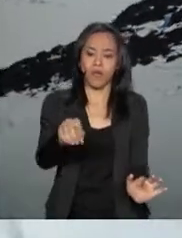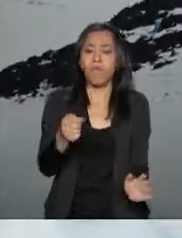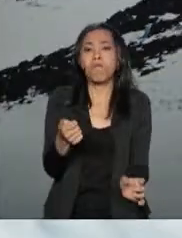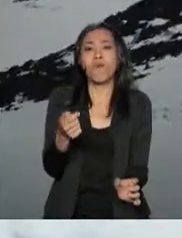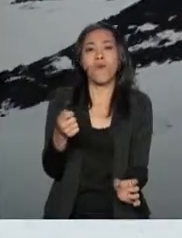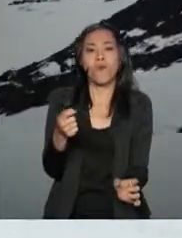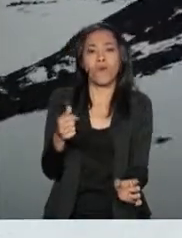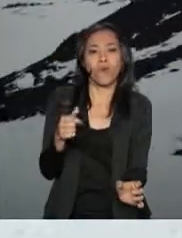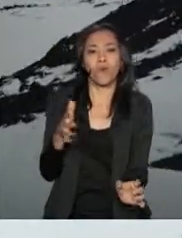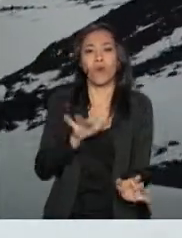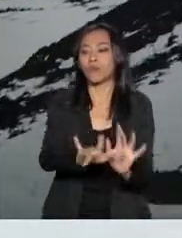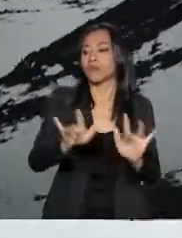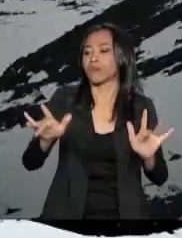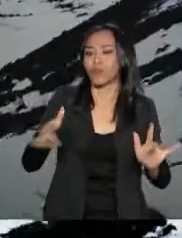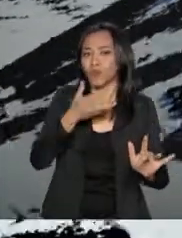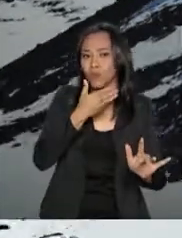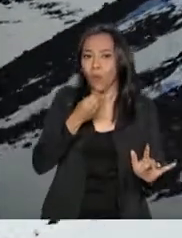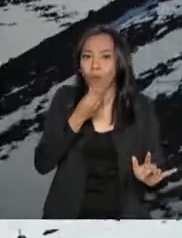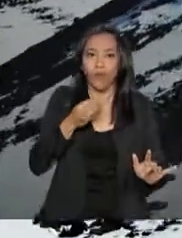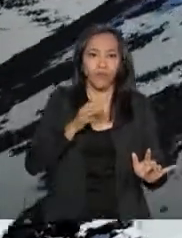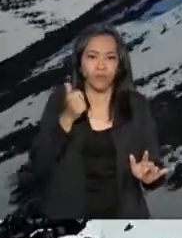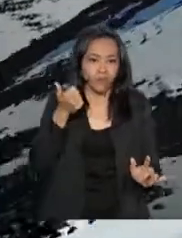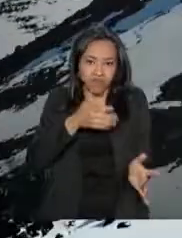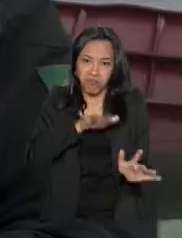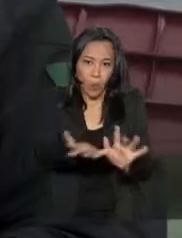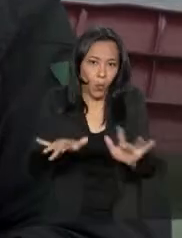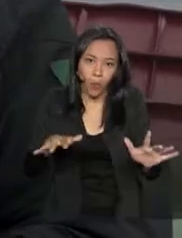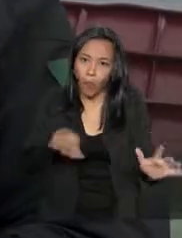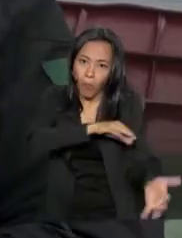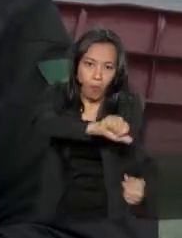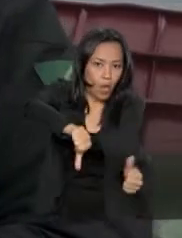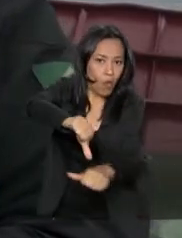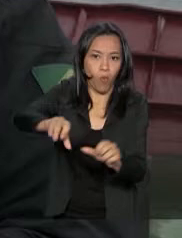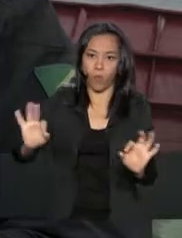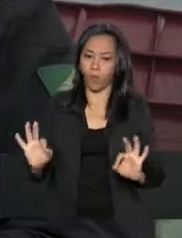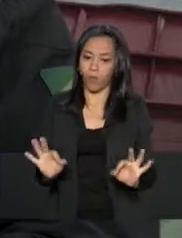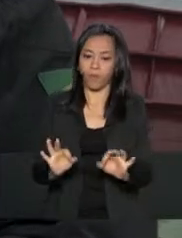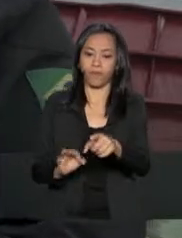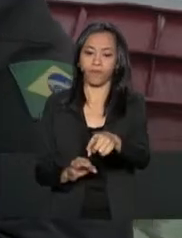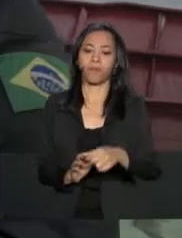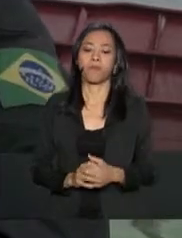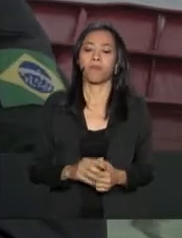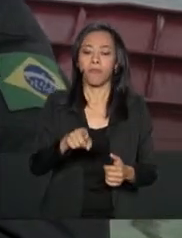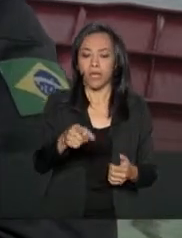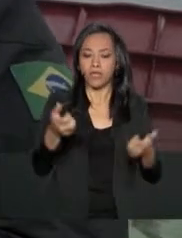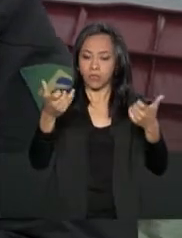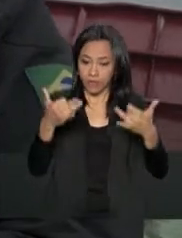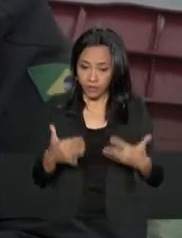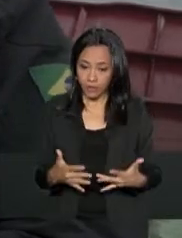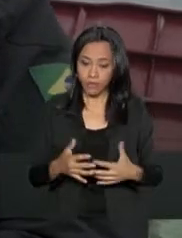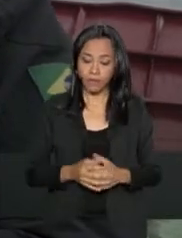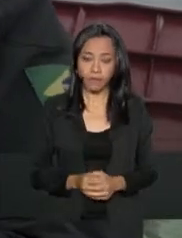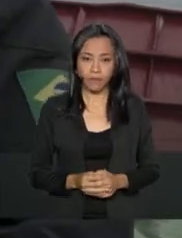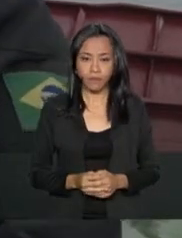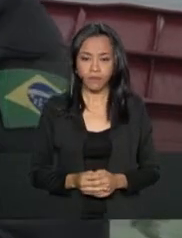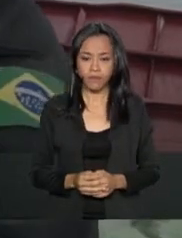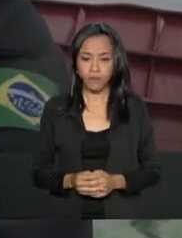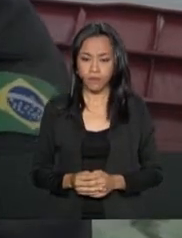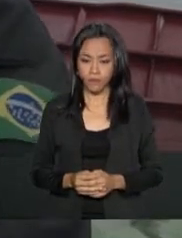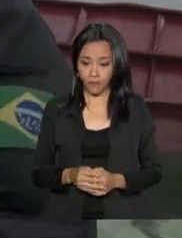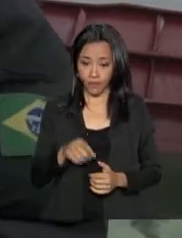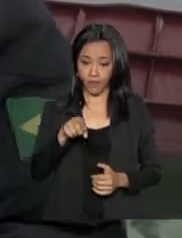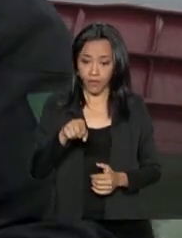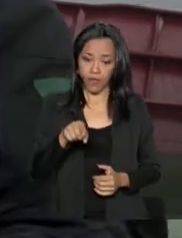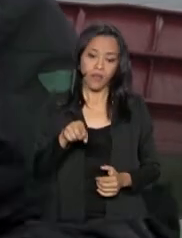pelo homem e bastante sensível. É reconhecidamente uma das regiões mais sensíveis do planeta, tanto Antártico quanto Oceano Ártico, né? Em